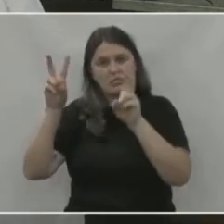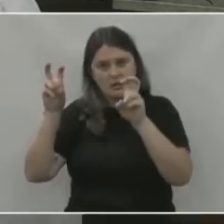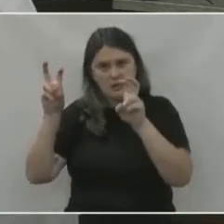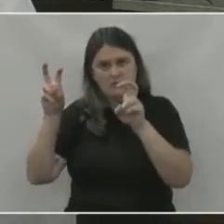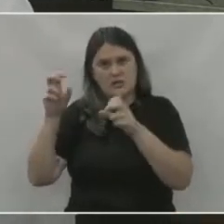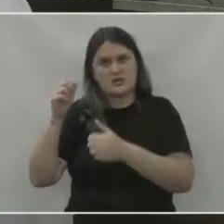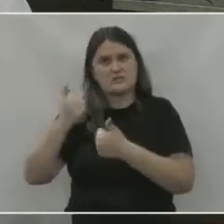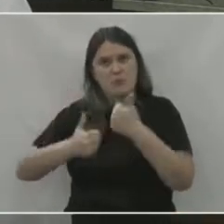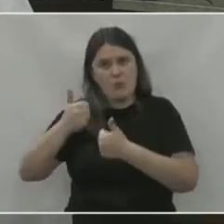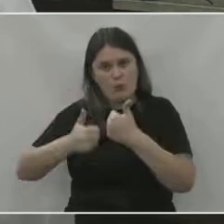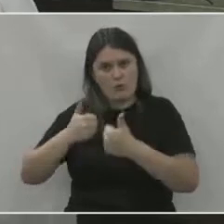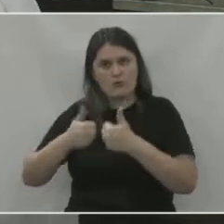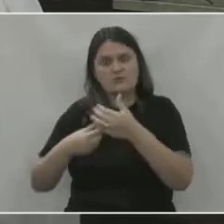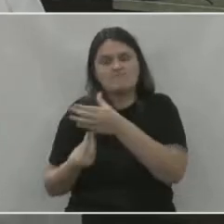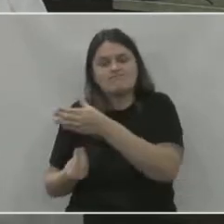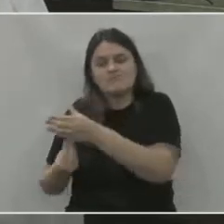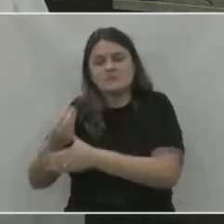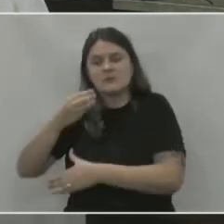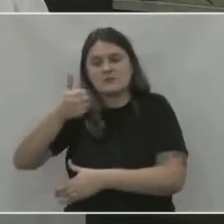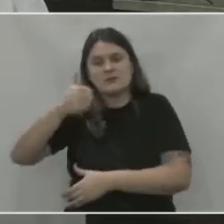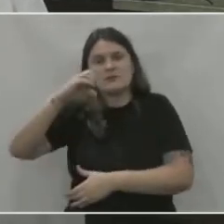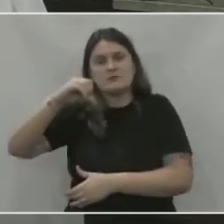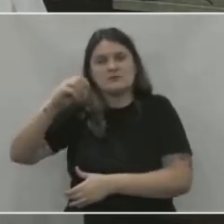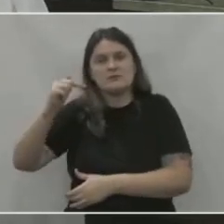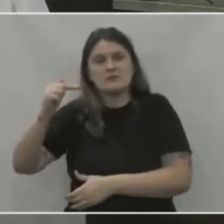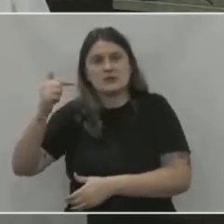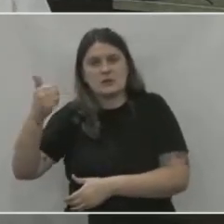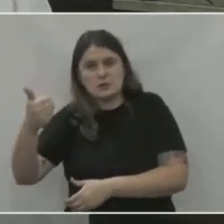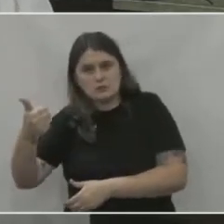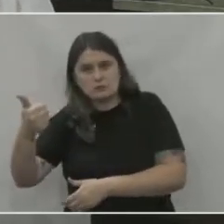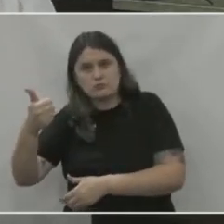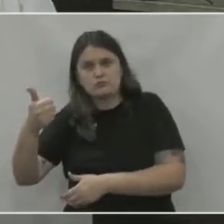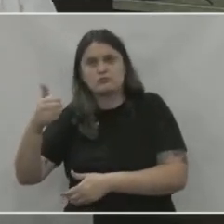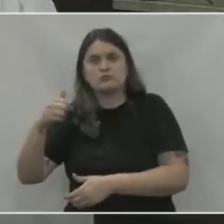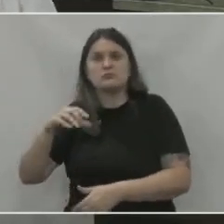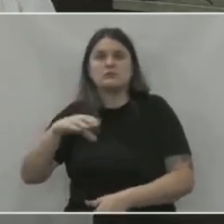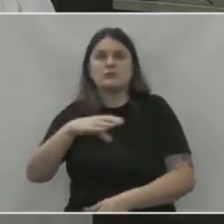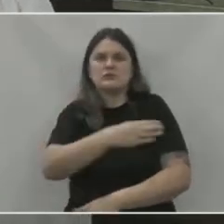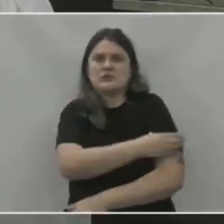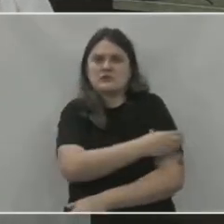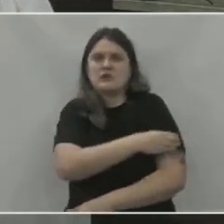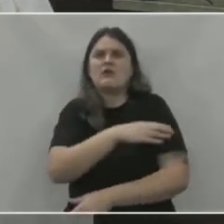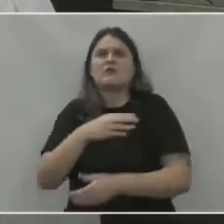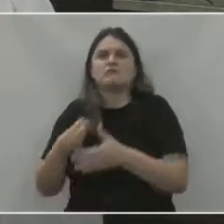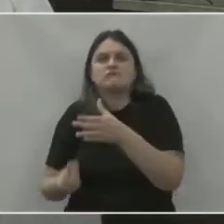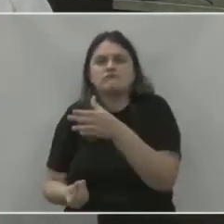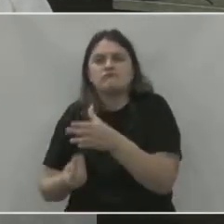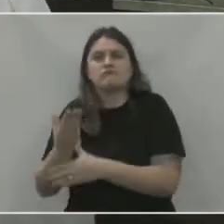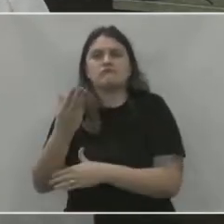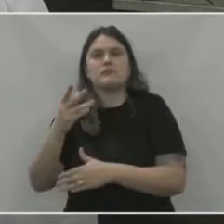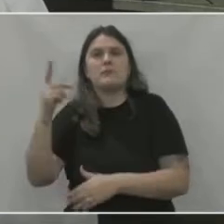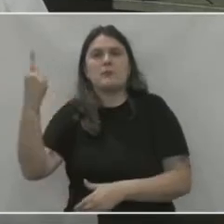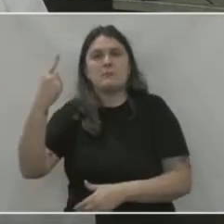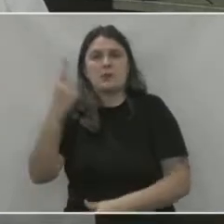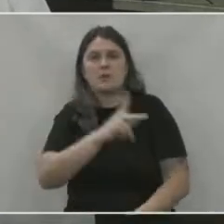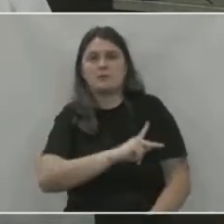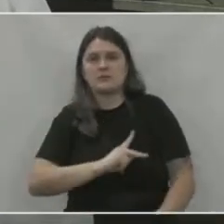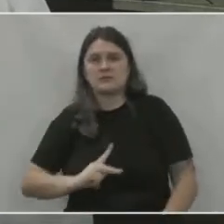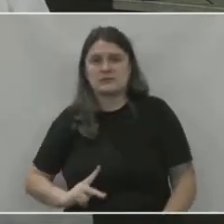a fundação, em 1971, com o coronel Jean Nortoli, que foi o primeiro presidente,